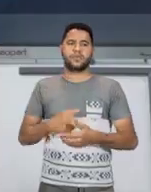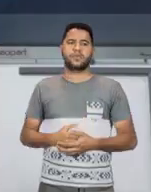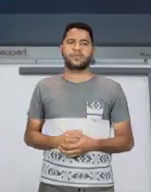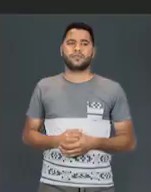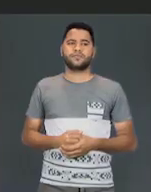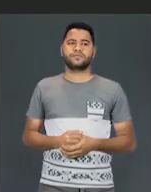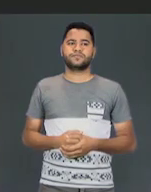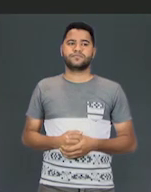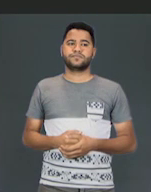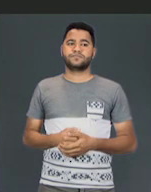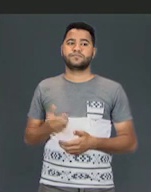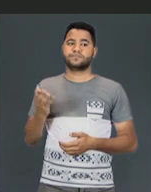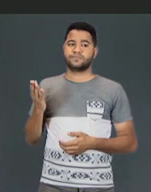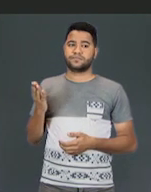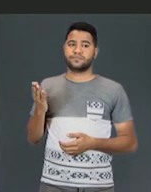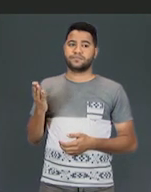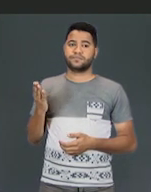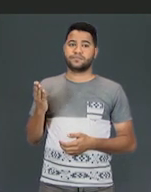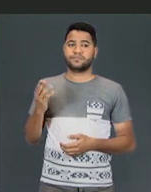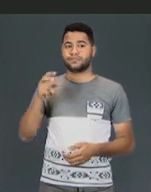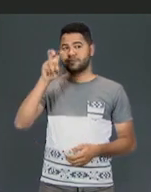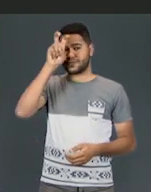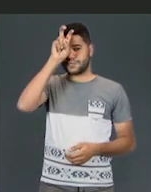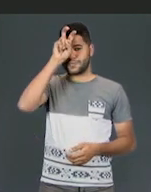Look this! In Egypt.